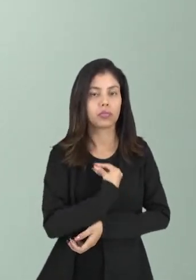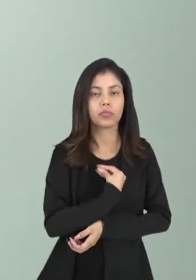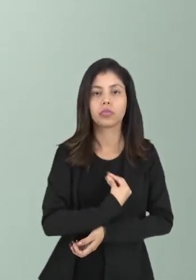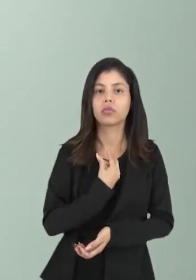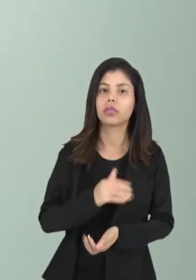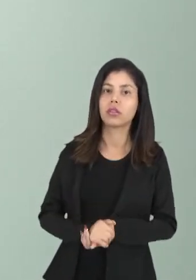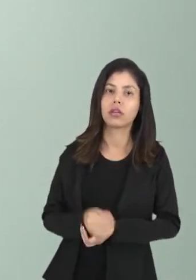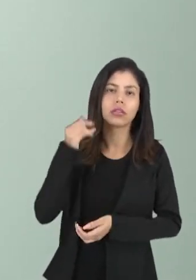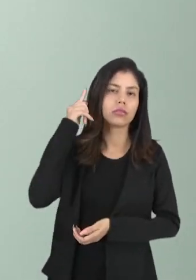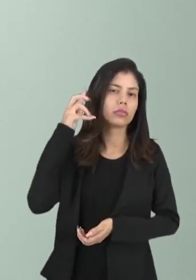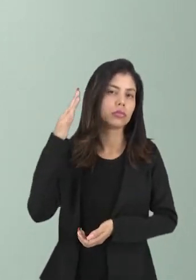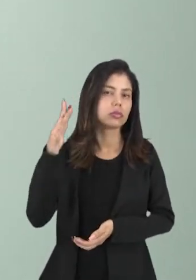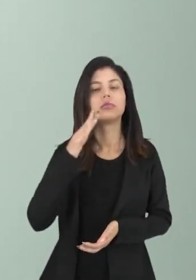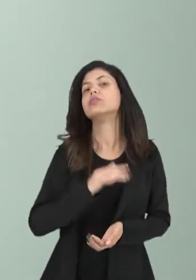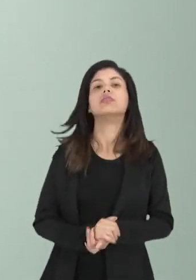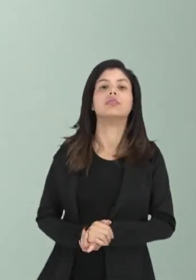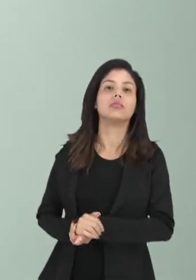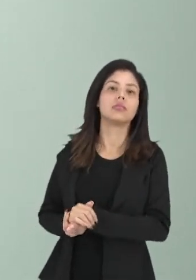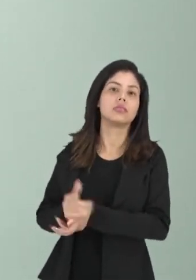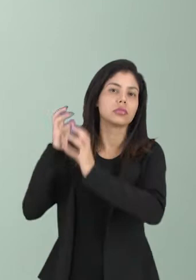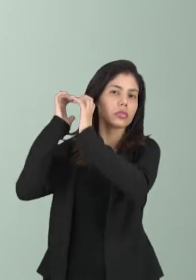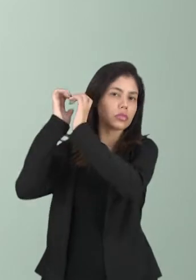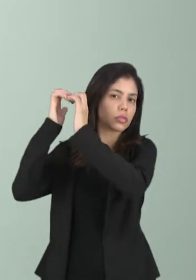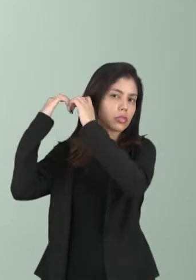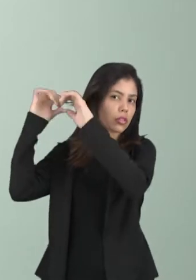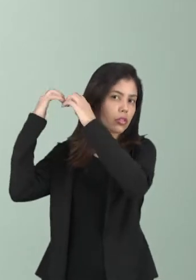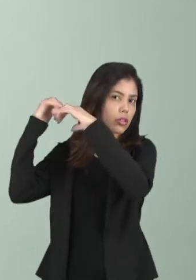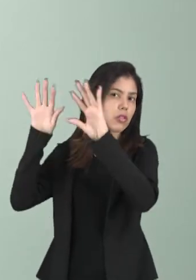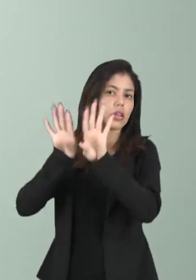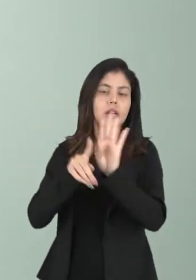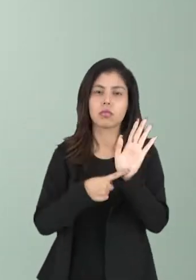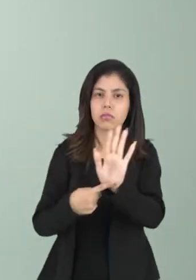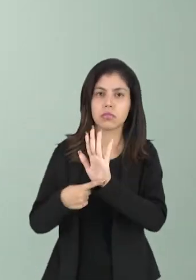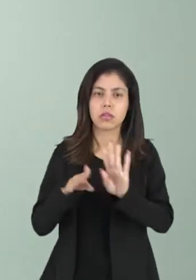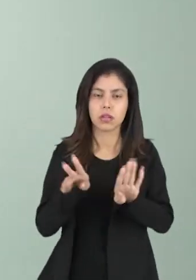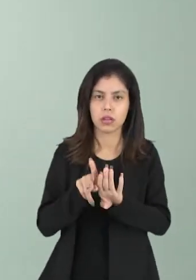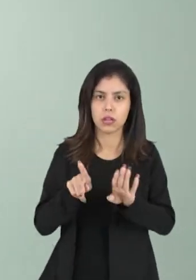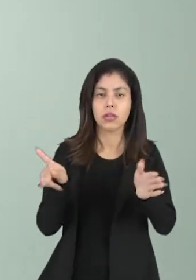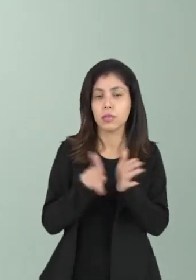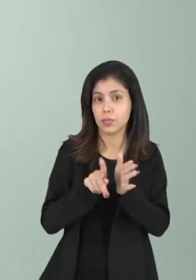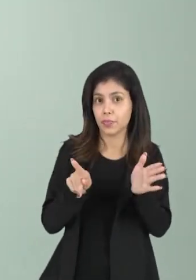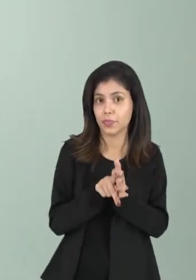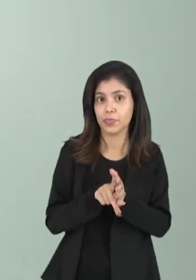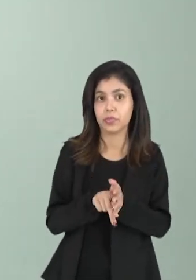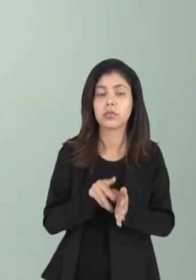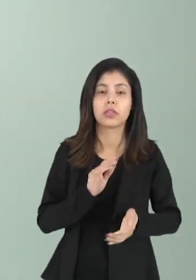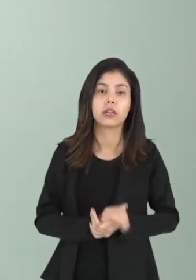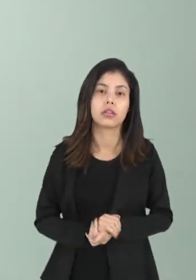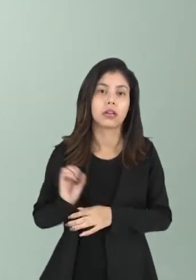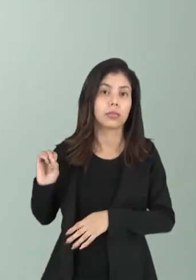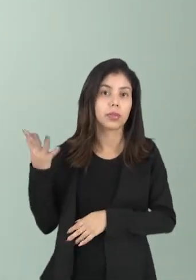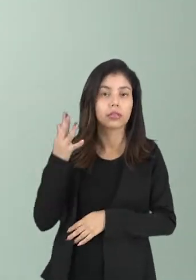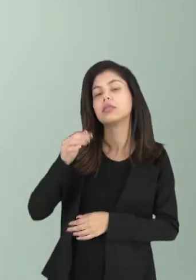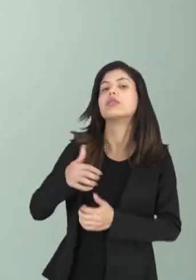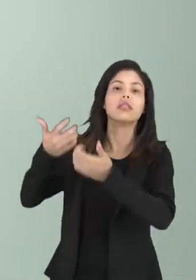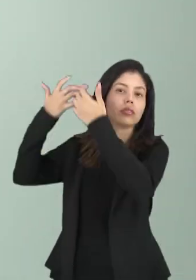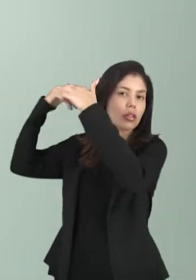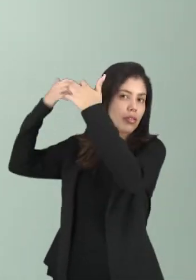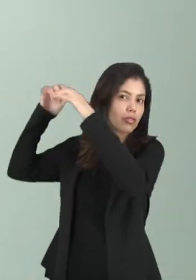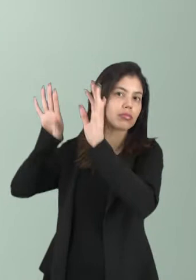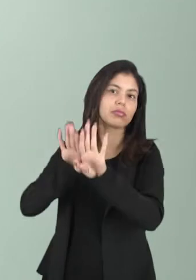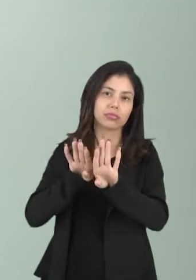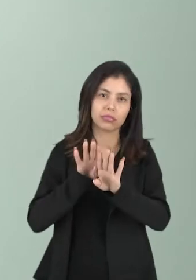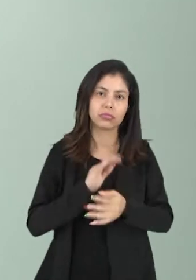e refletir, que pode adquirir o ócio, que o ócio promove a capacidade de reflexão.